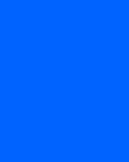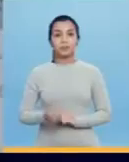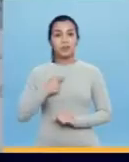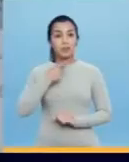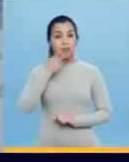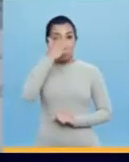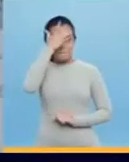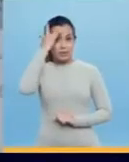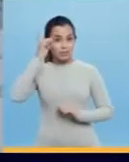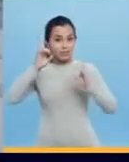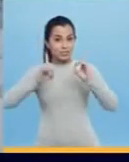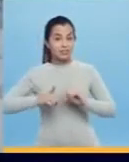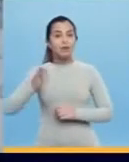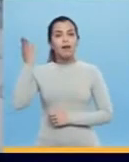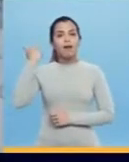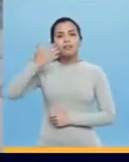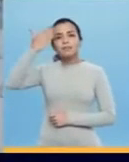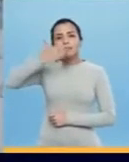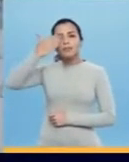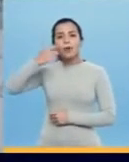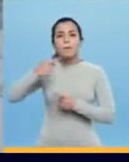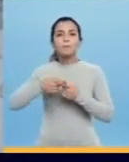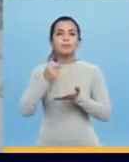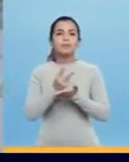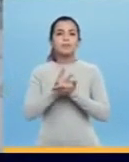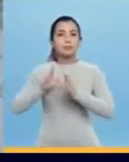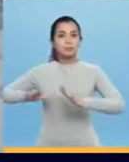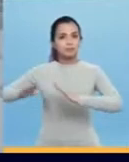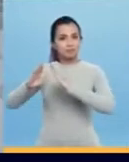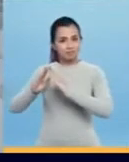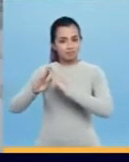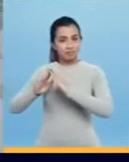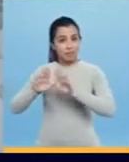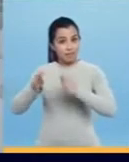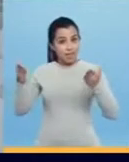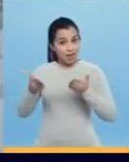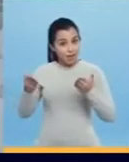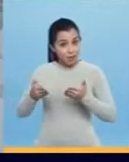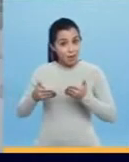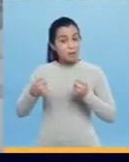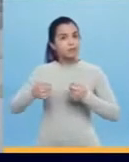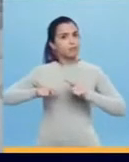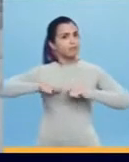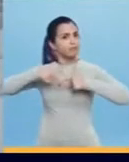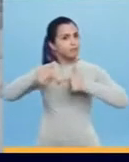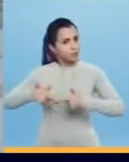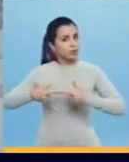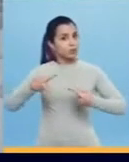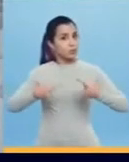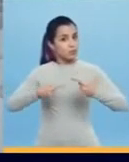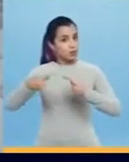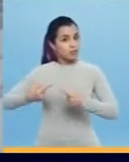Eu falo que pessoa com deficiência Era invisível antigamente Porque vivia escondida dentro de casa Agora é a luta das políticas